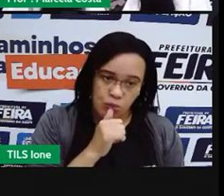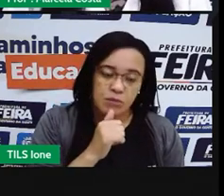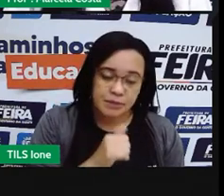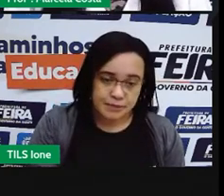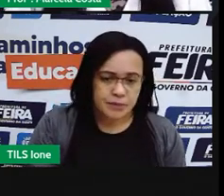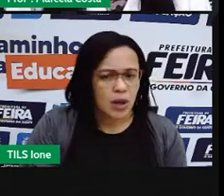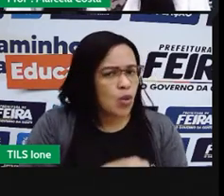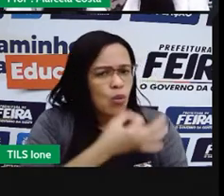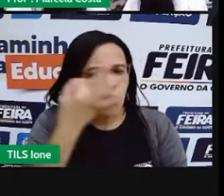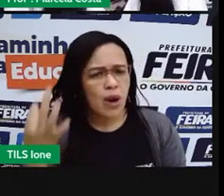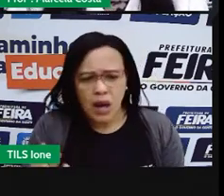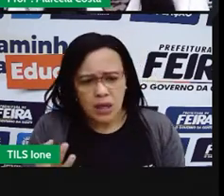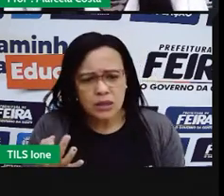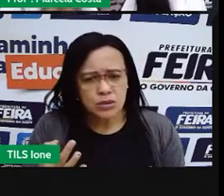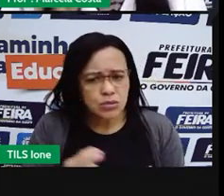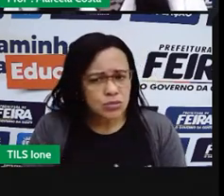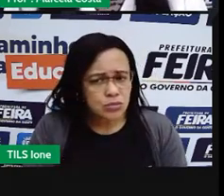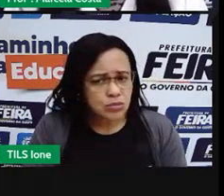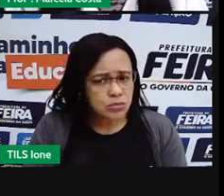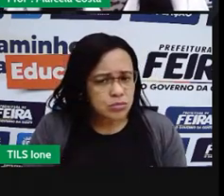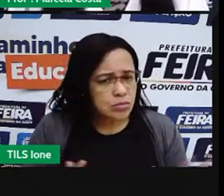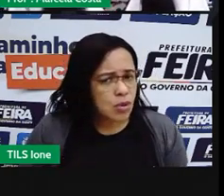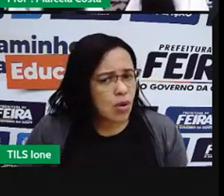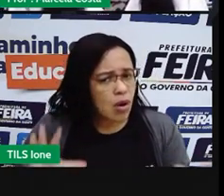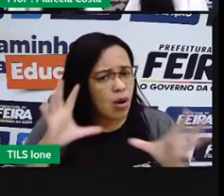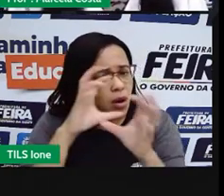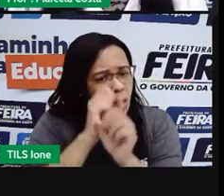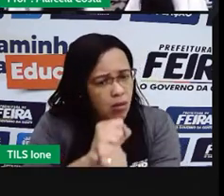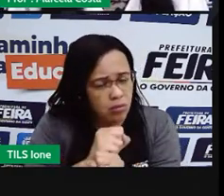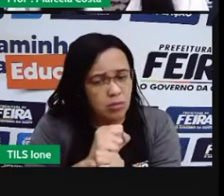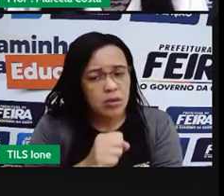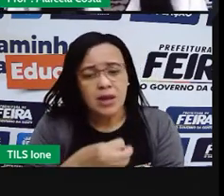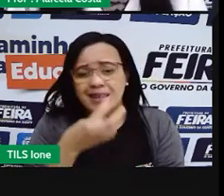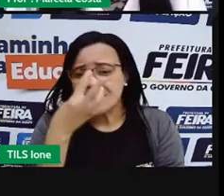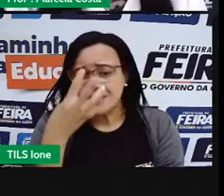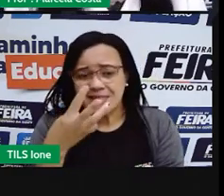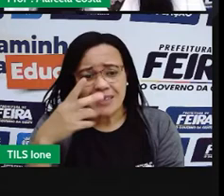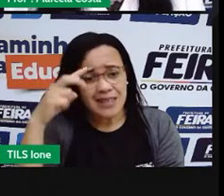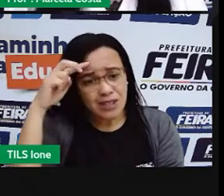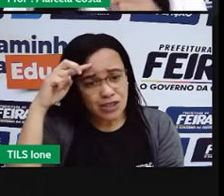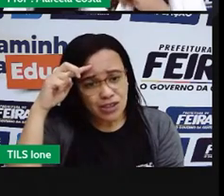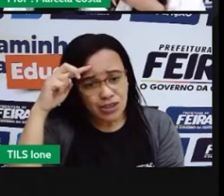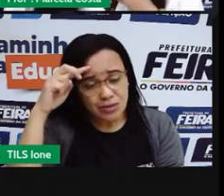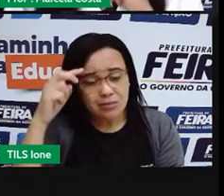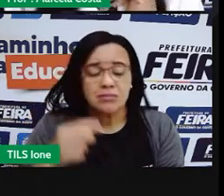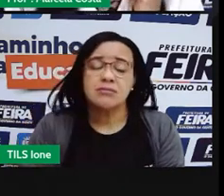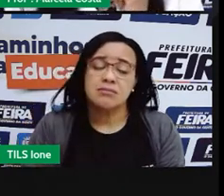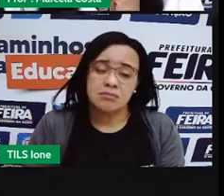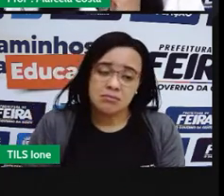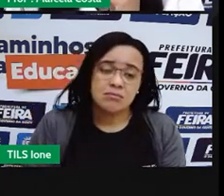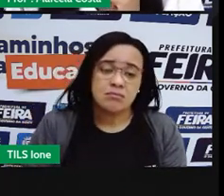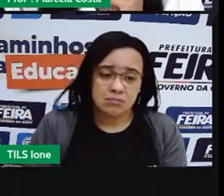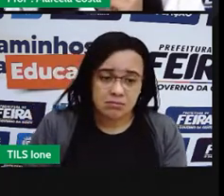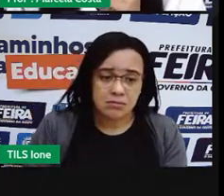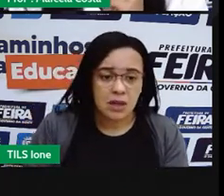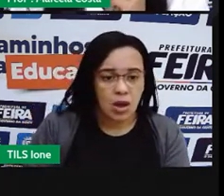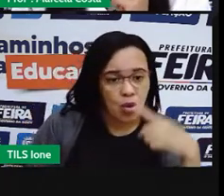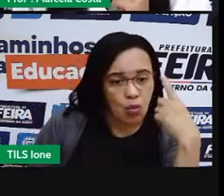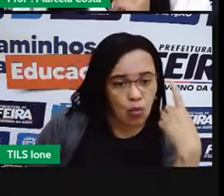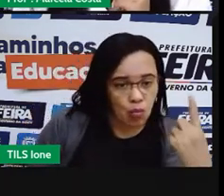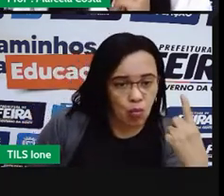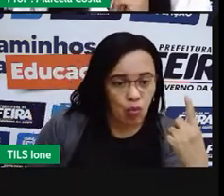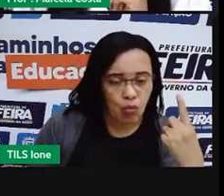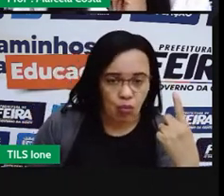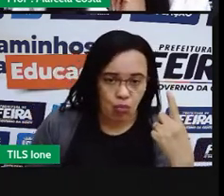Quanto litros de água, ela consome em três dias? Então, sim, um dia, né? Aqui, lá no domingo, ela